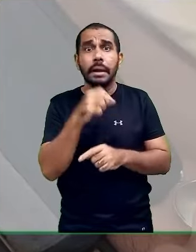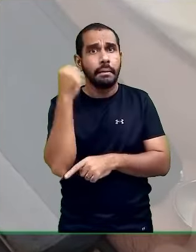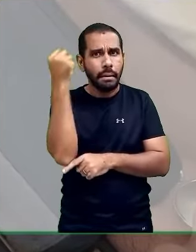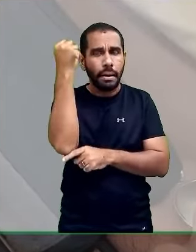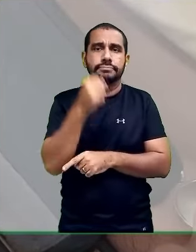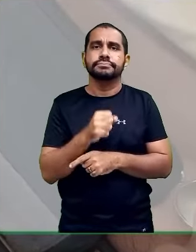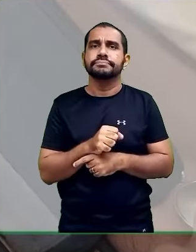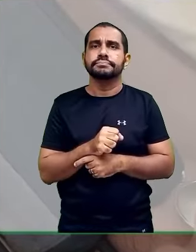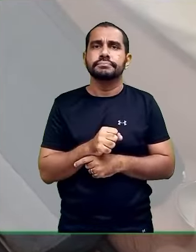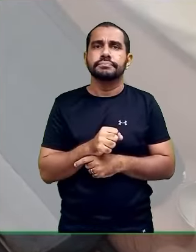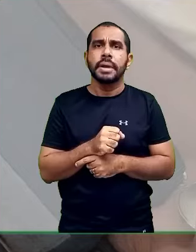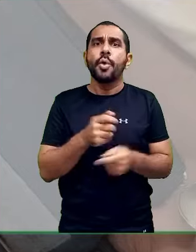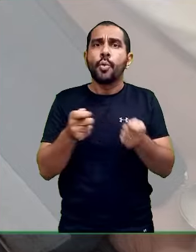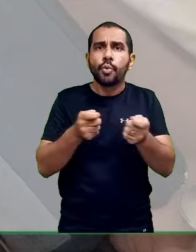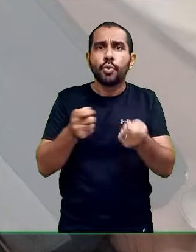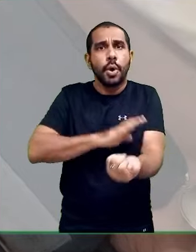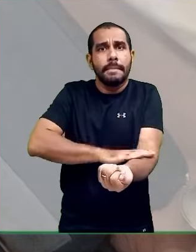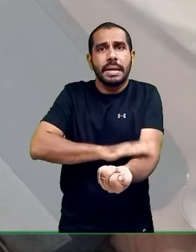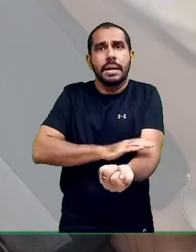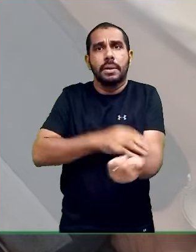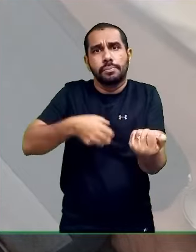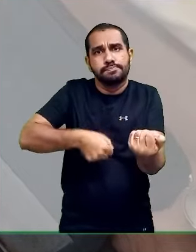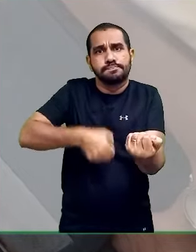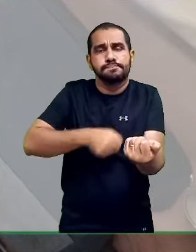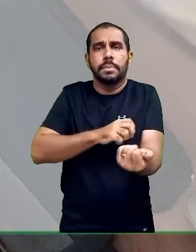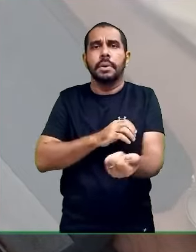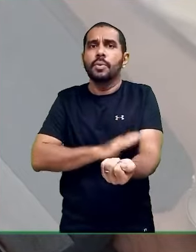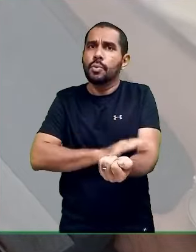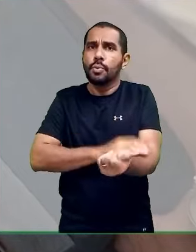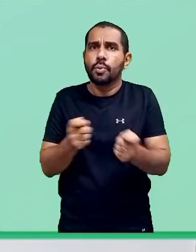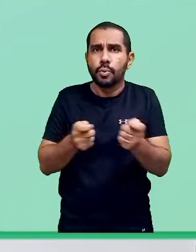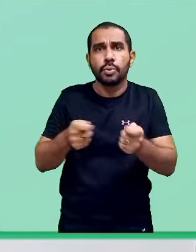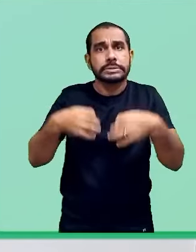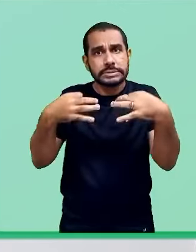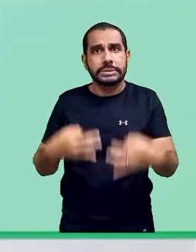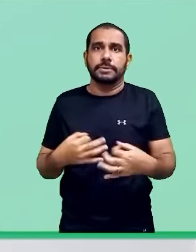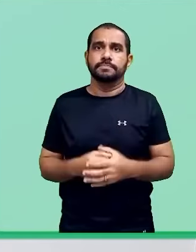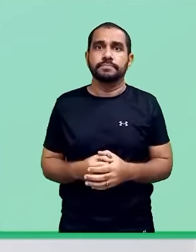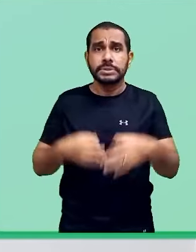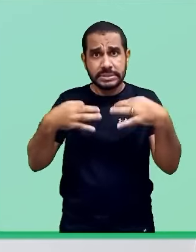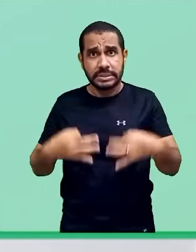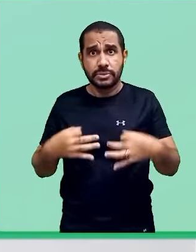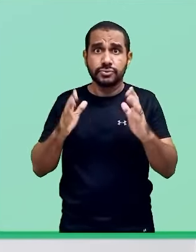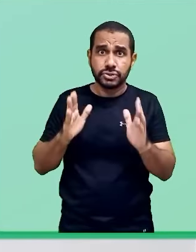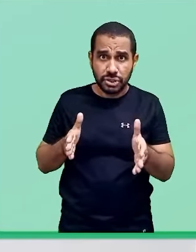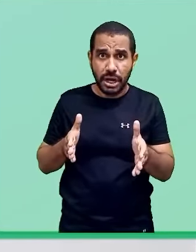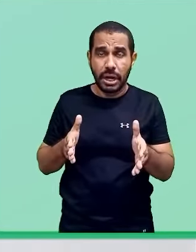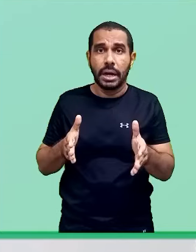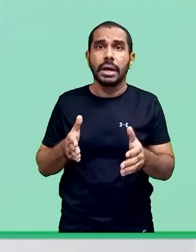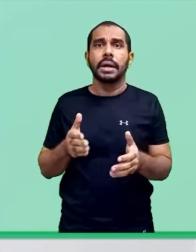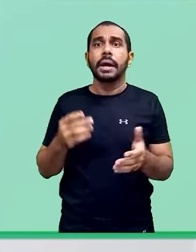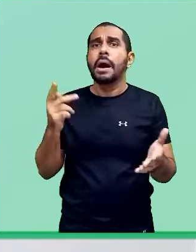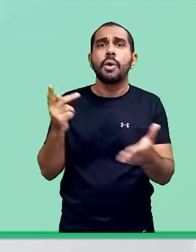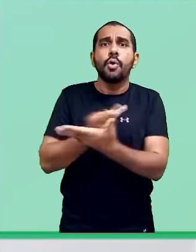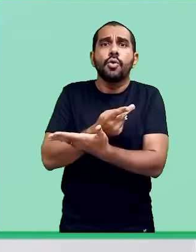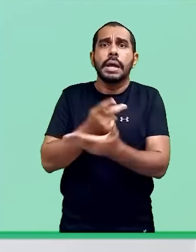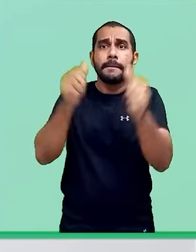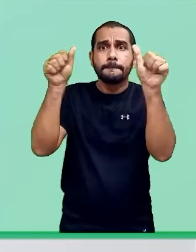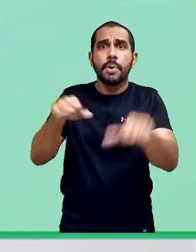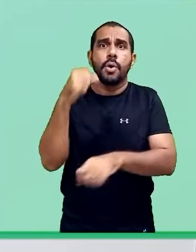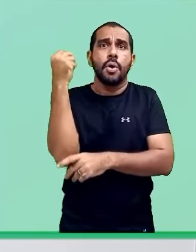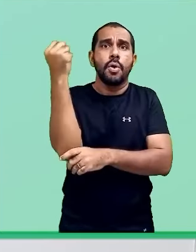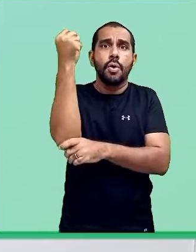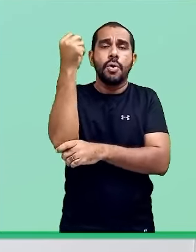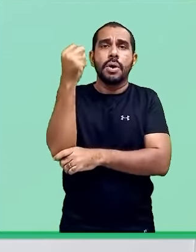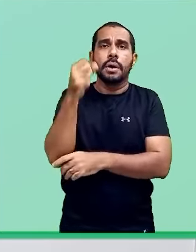de alto risco para o controle pressórico adequado. Uma vez que essa gestante tem o controle pressórico adequado, a chance de ter algumas